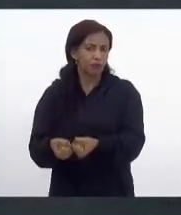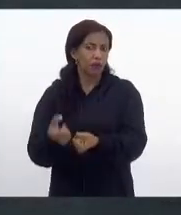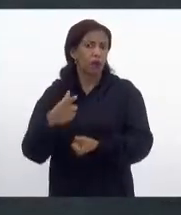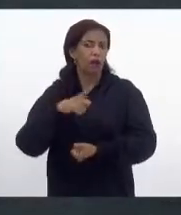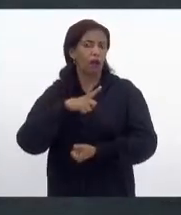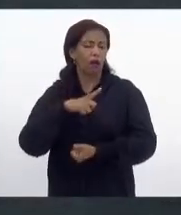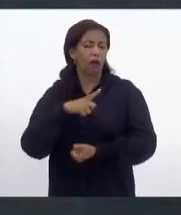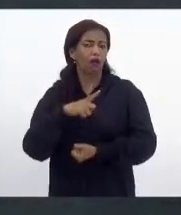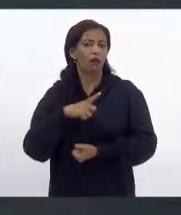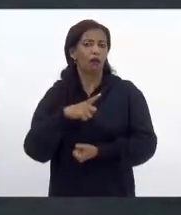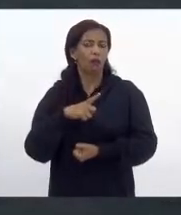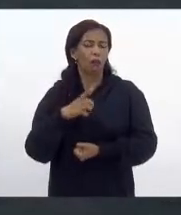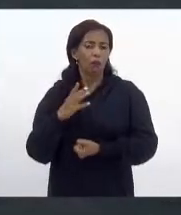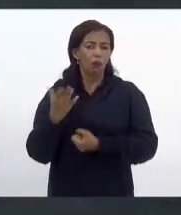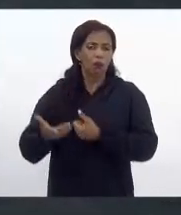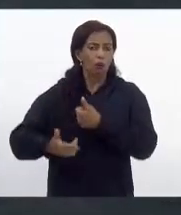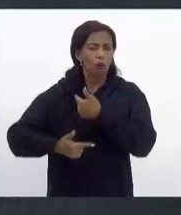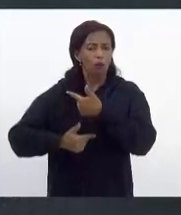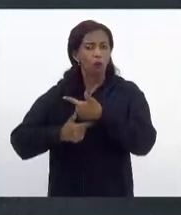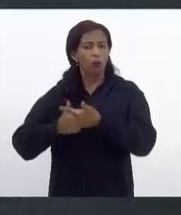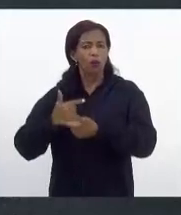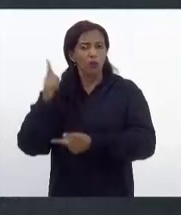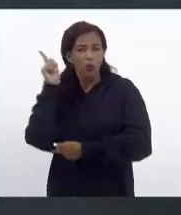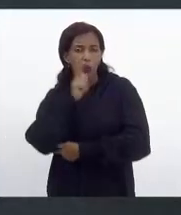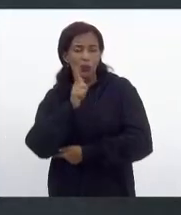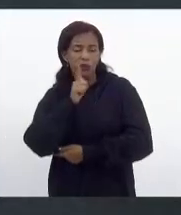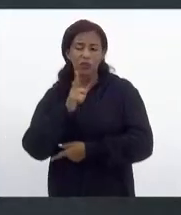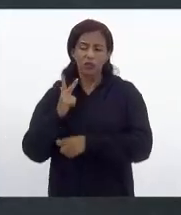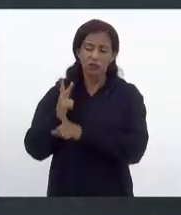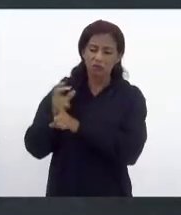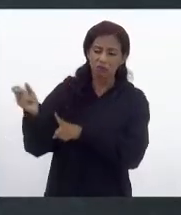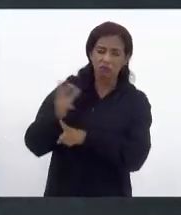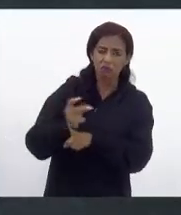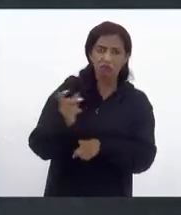poder superar as suas dificuldades